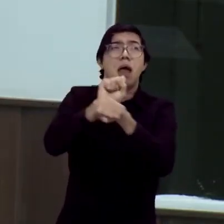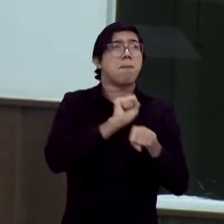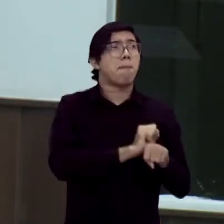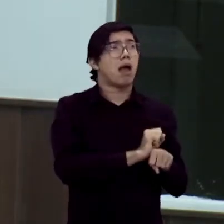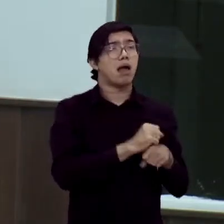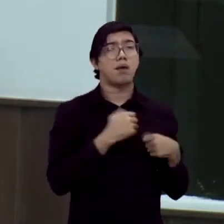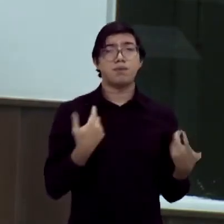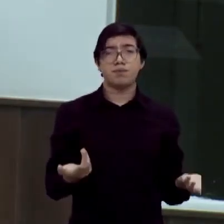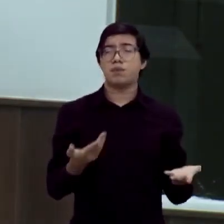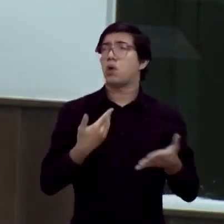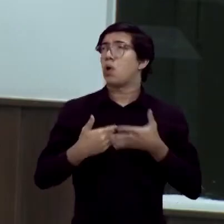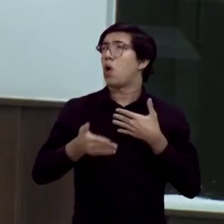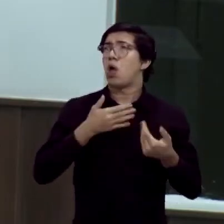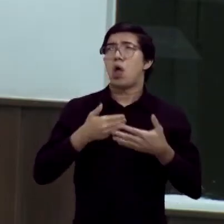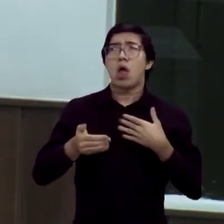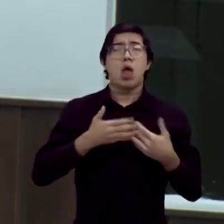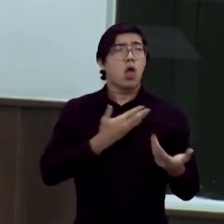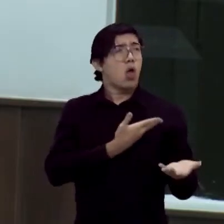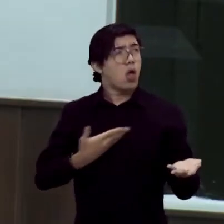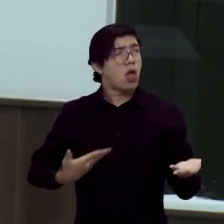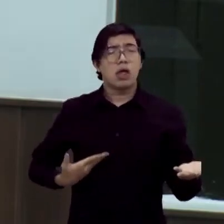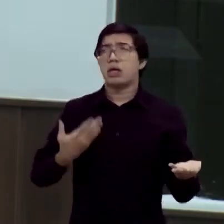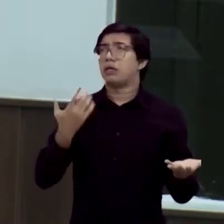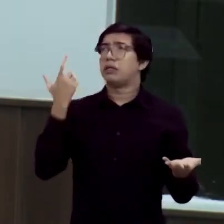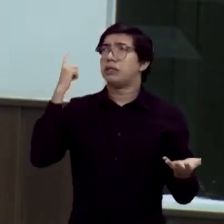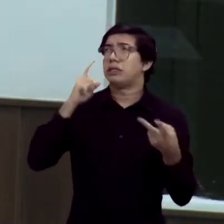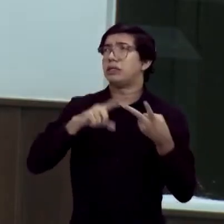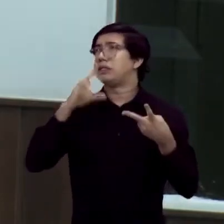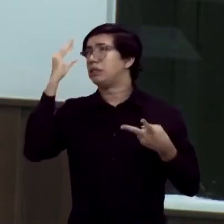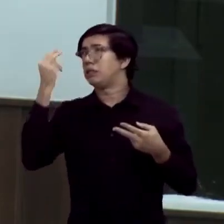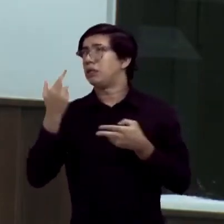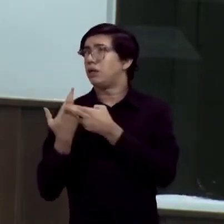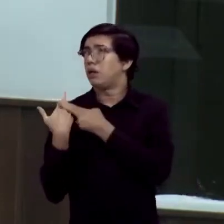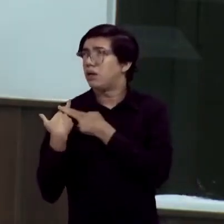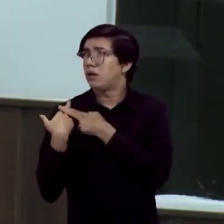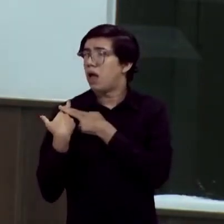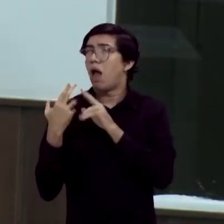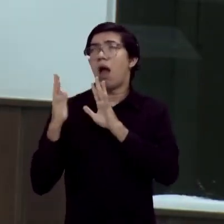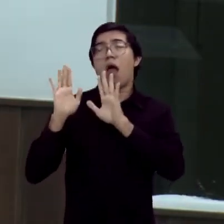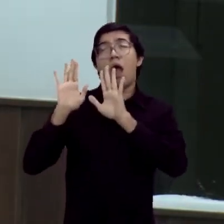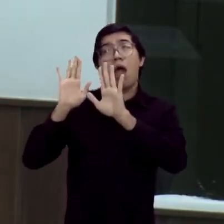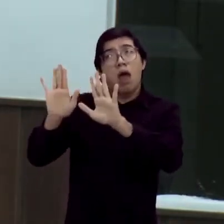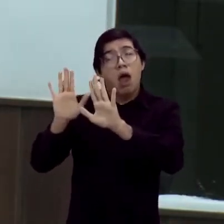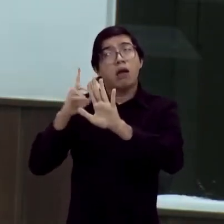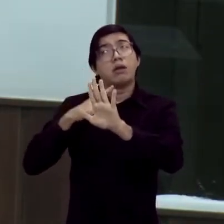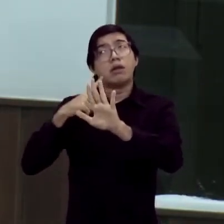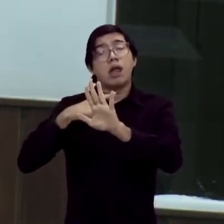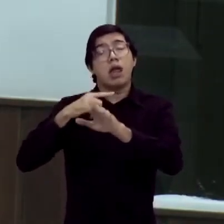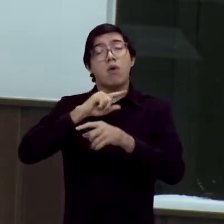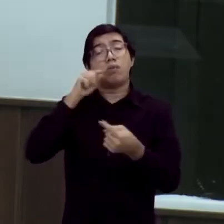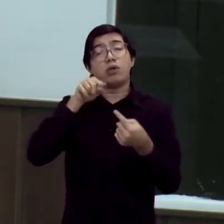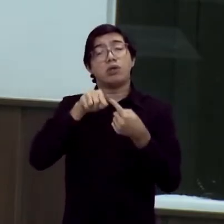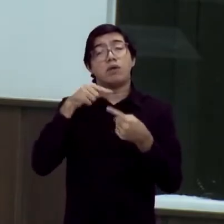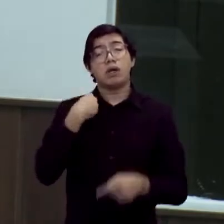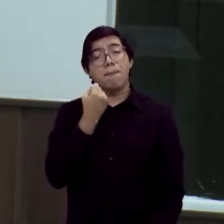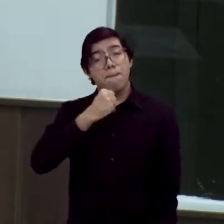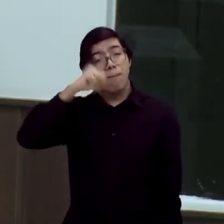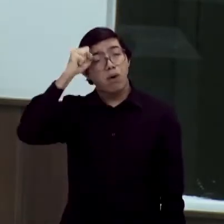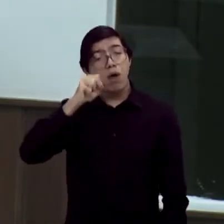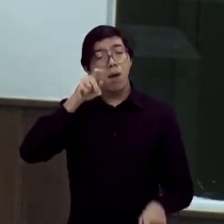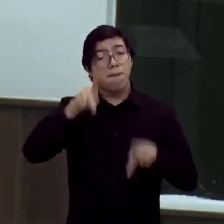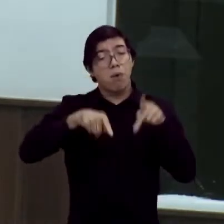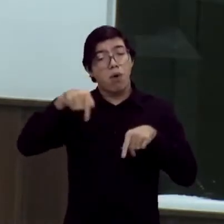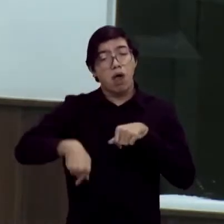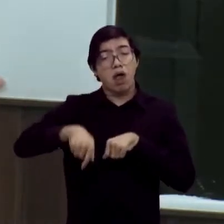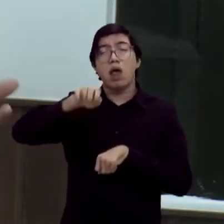sou vereador de Fortaleza, para defender o fortalecense. Não é para defender a ideologia partidária do que eu quero, que agora não